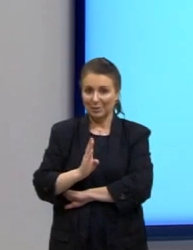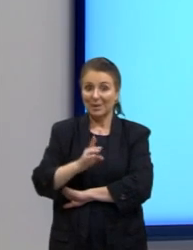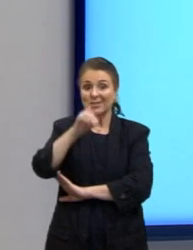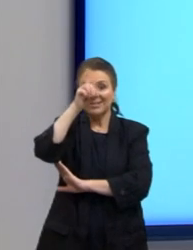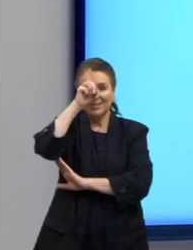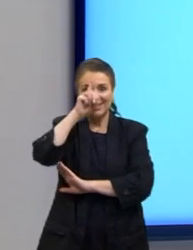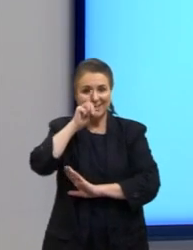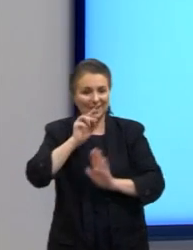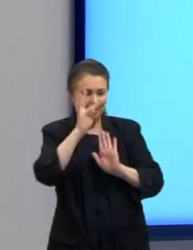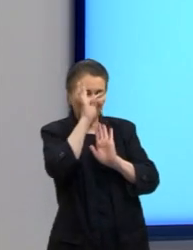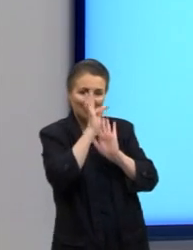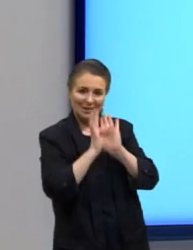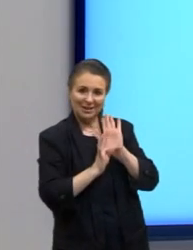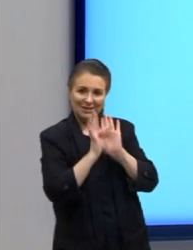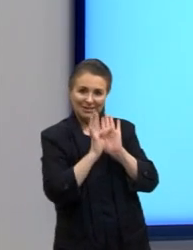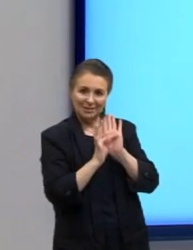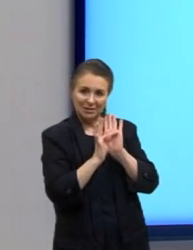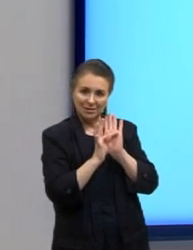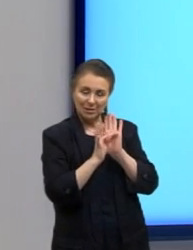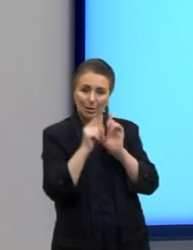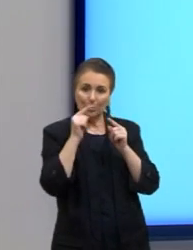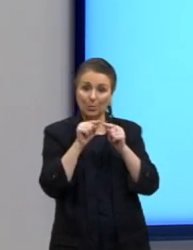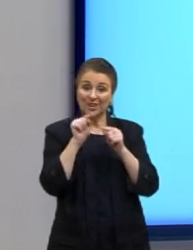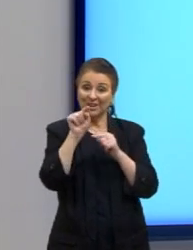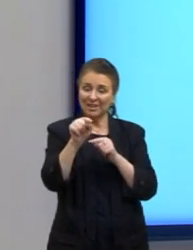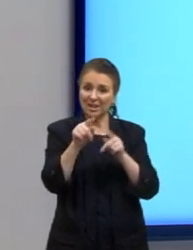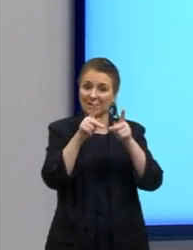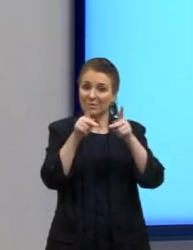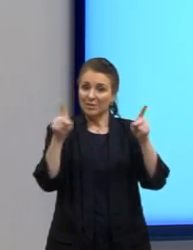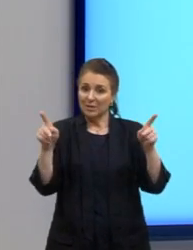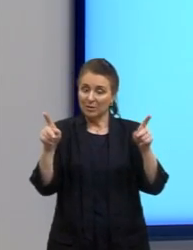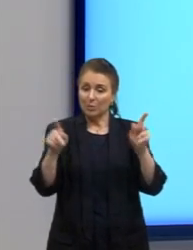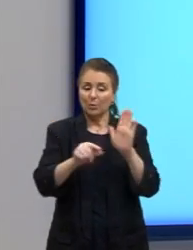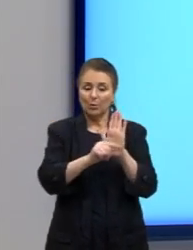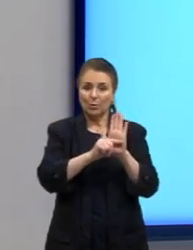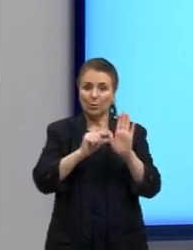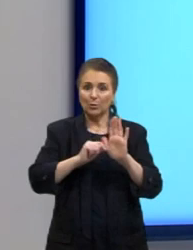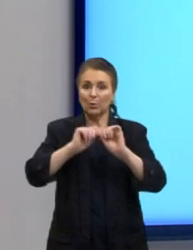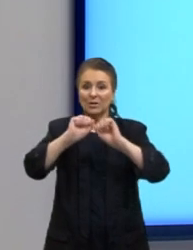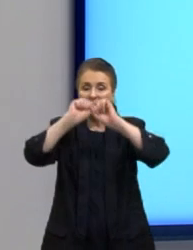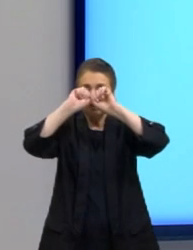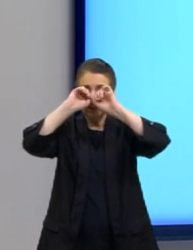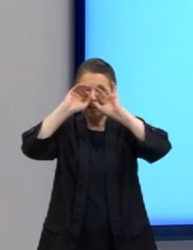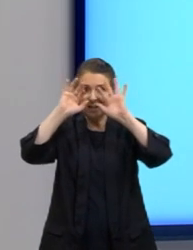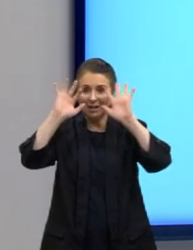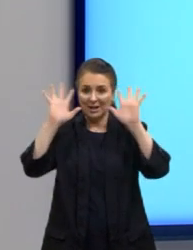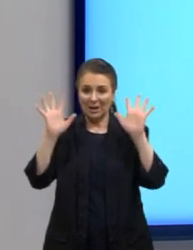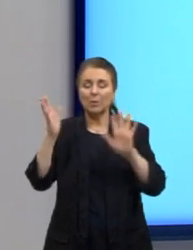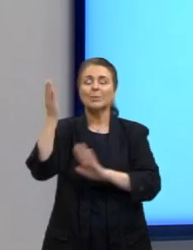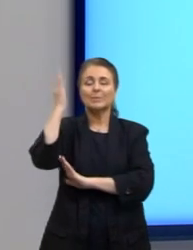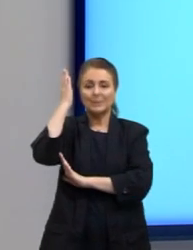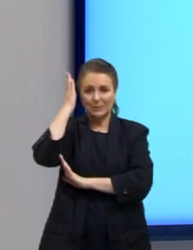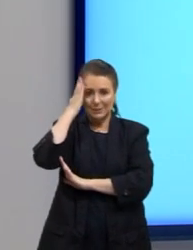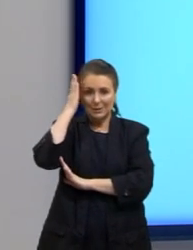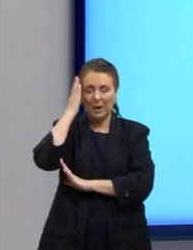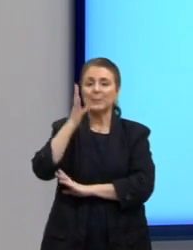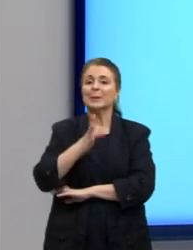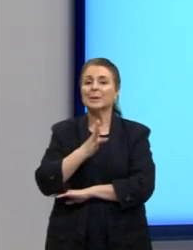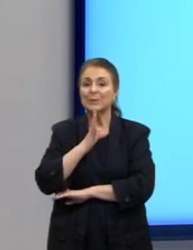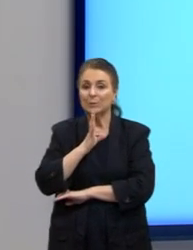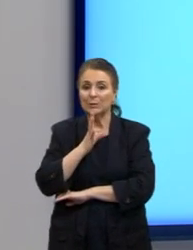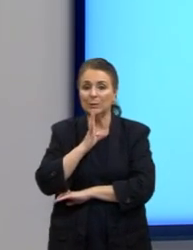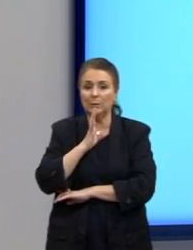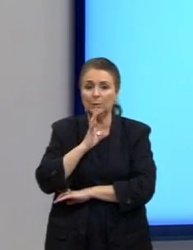aqui para ti porque nesse período o autor deixa claro que ele sabe que ele conhece